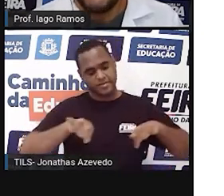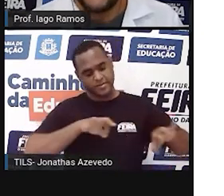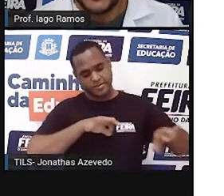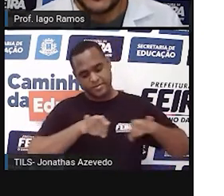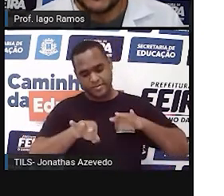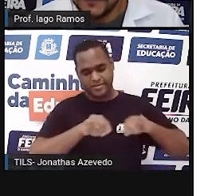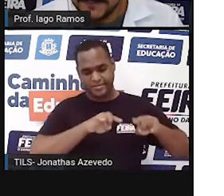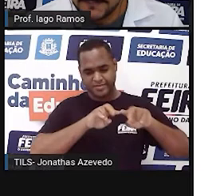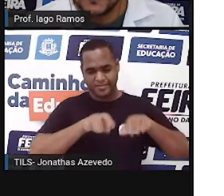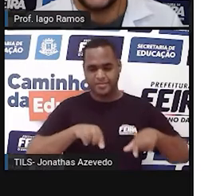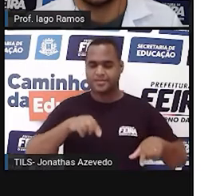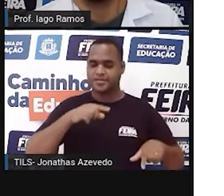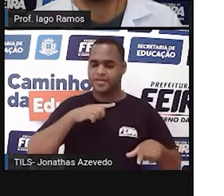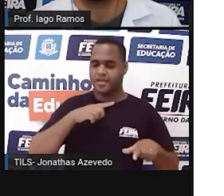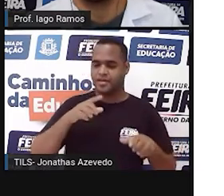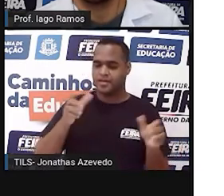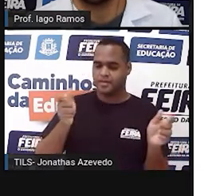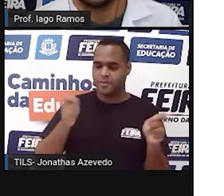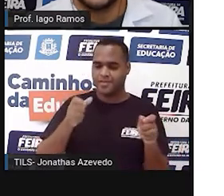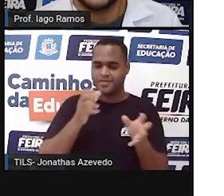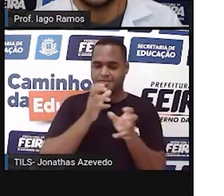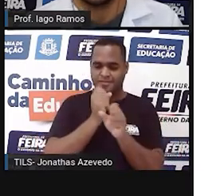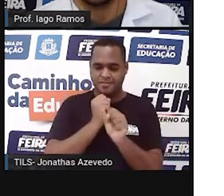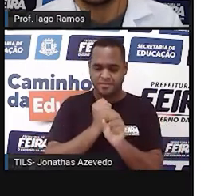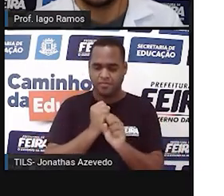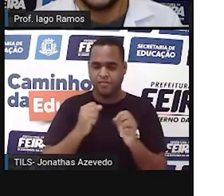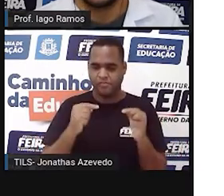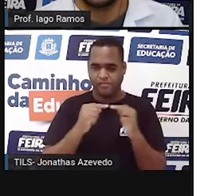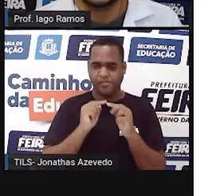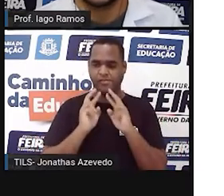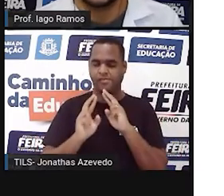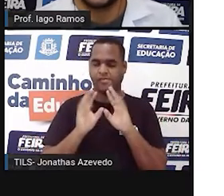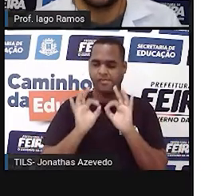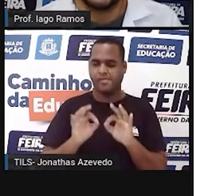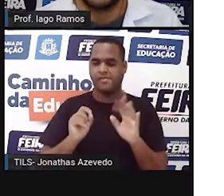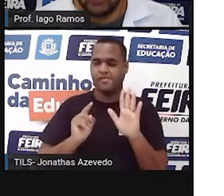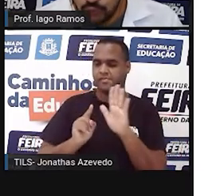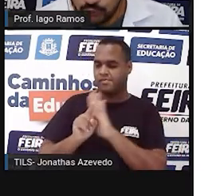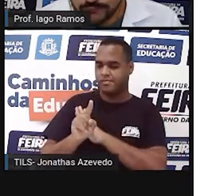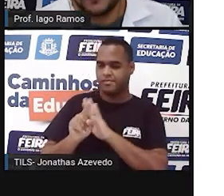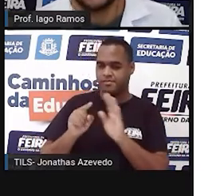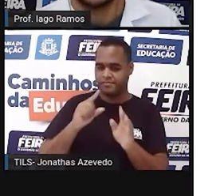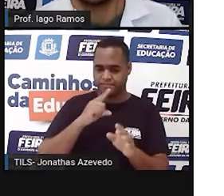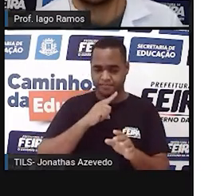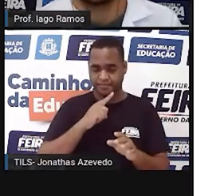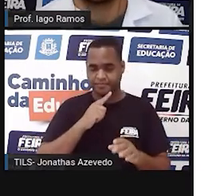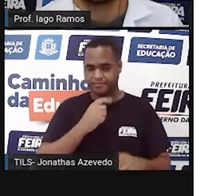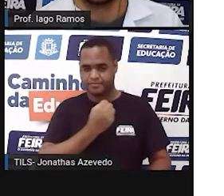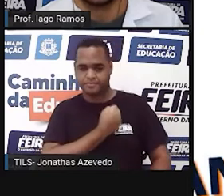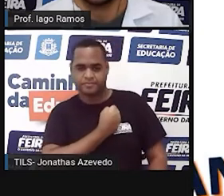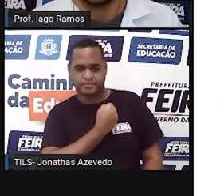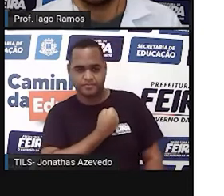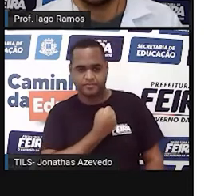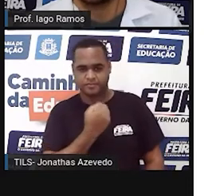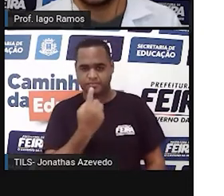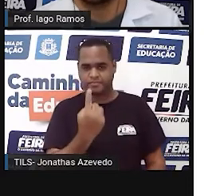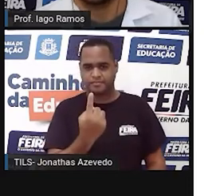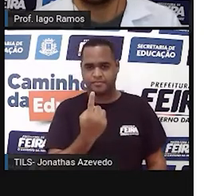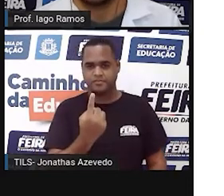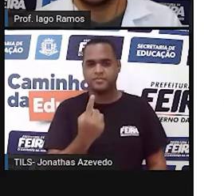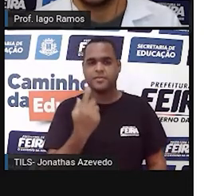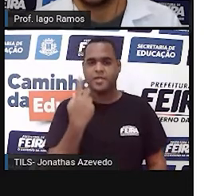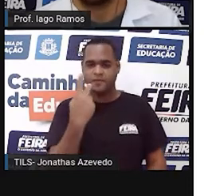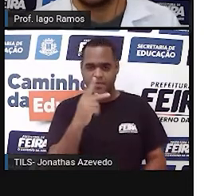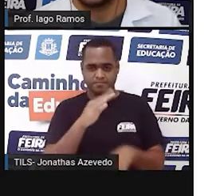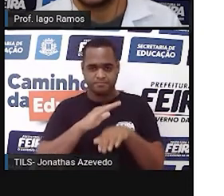para responder essa pergunta de número 1. Então, você